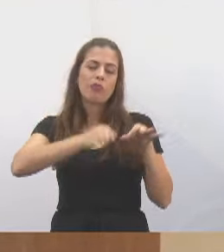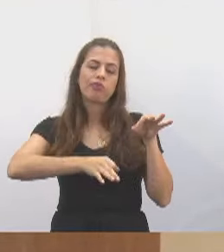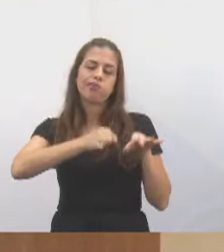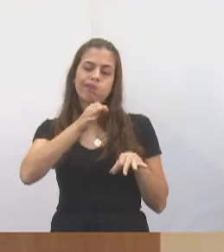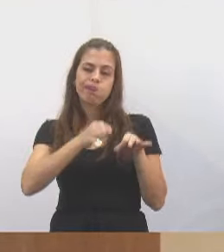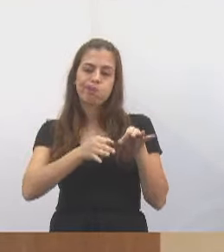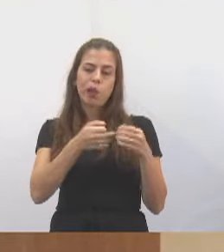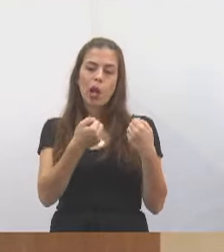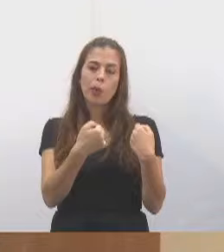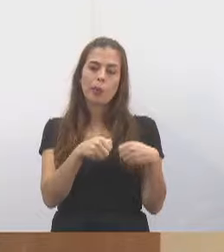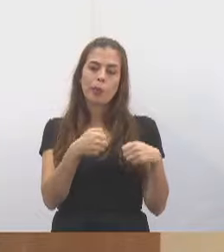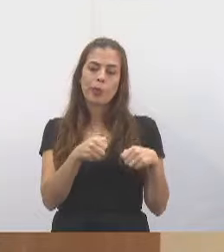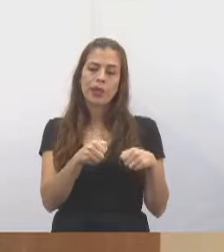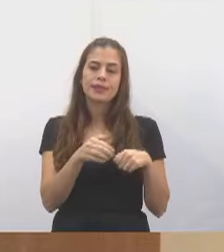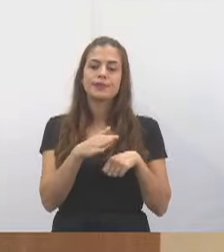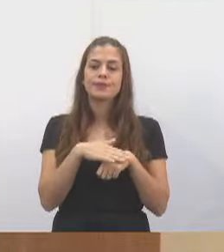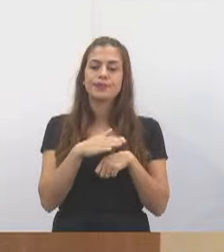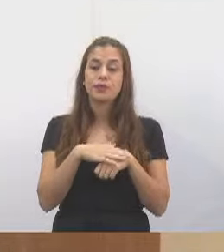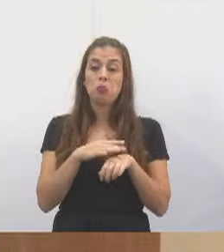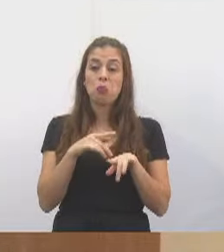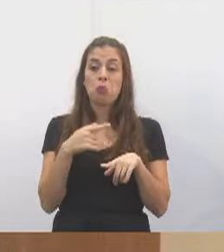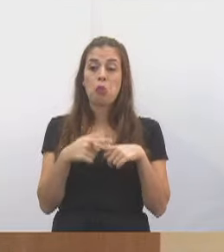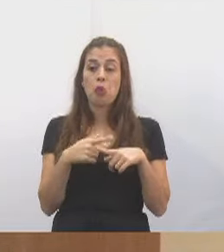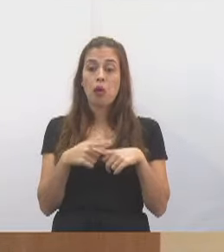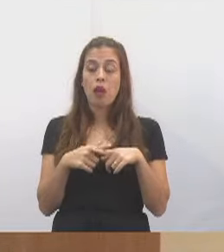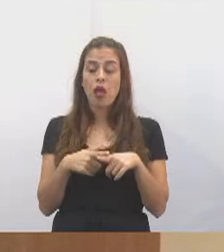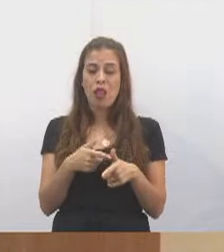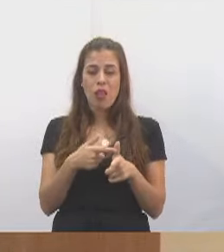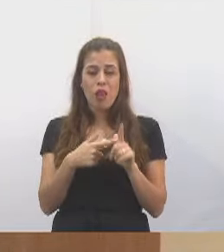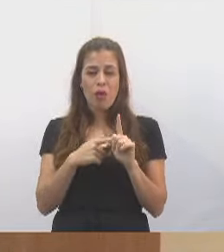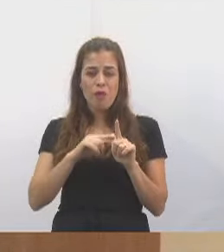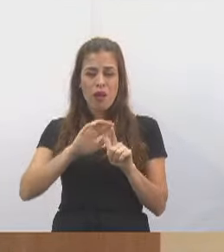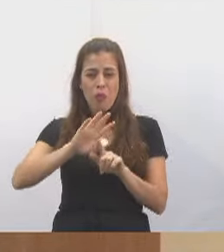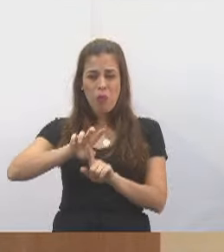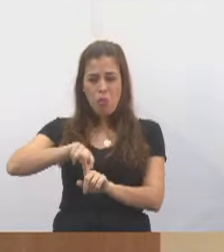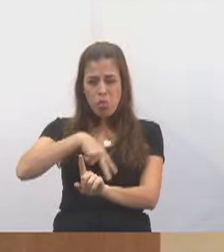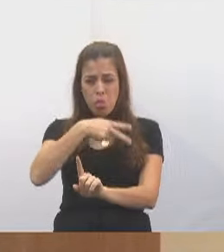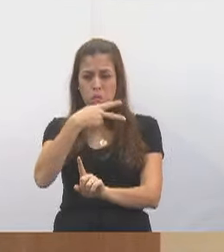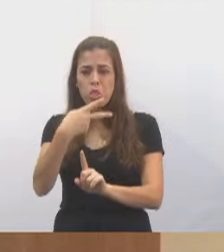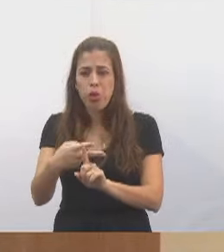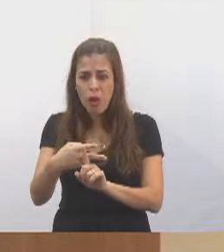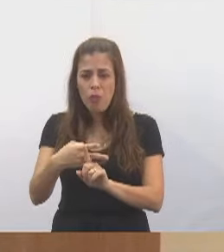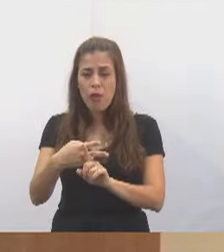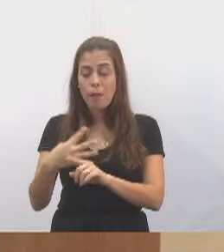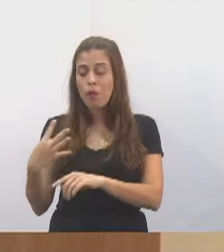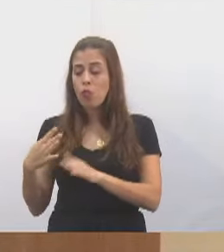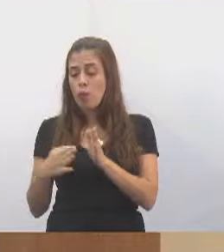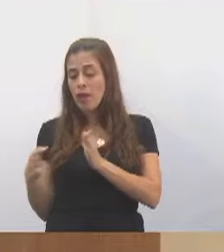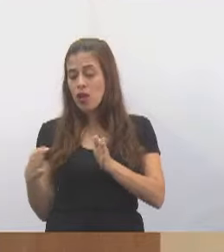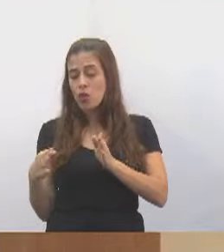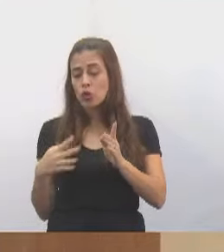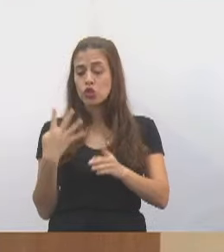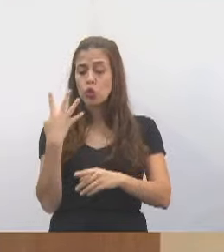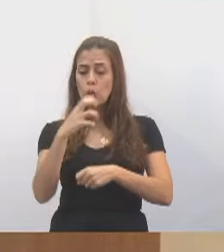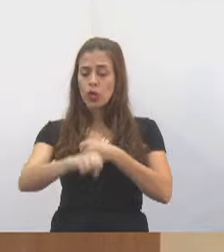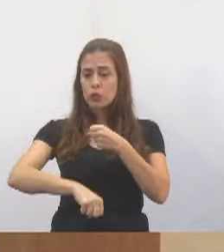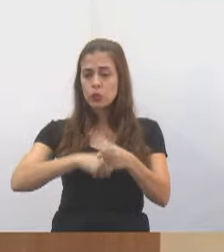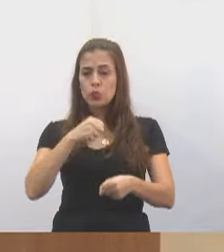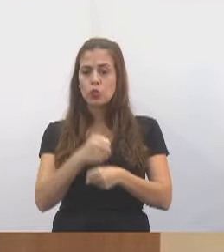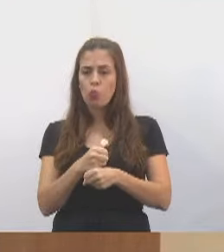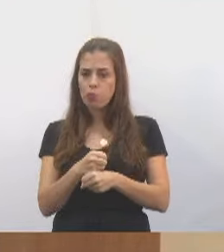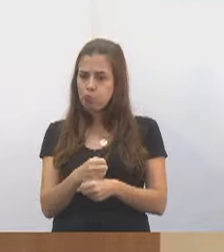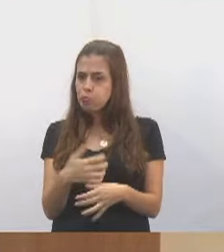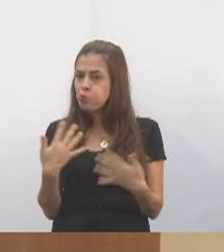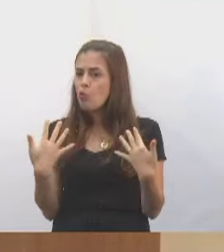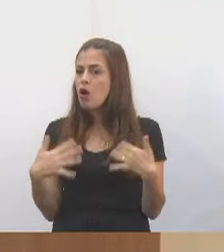Porque do jeito que está evoluindo a dívida, dobrar em 4 anos, é muita coisa. É muita coisa.